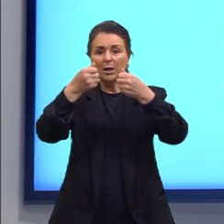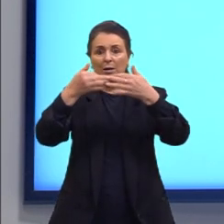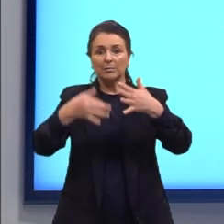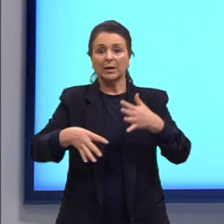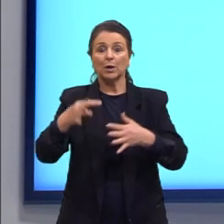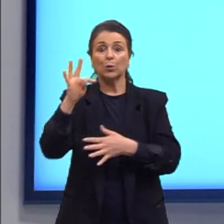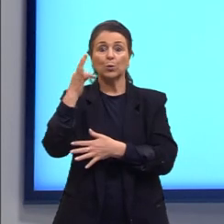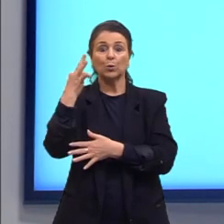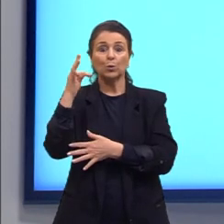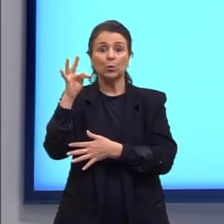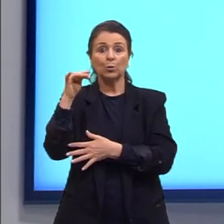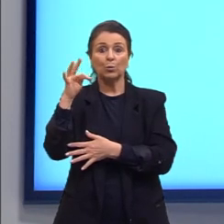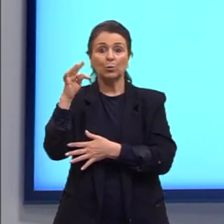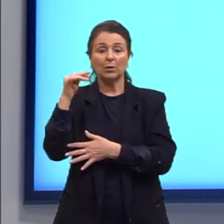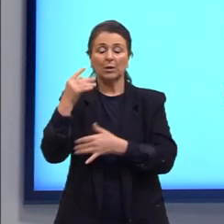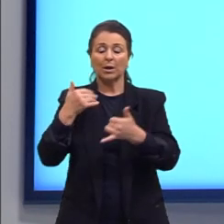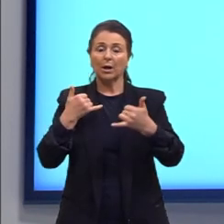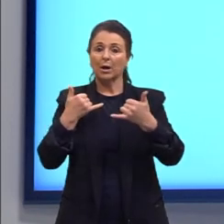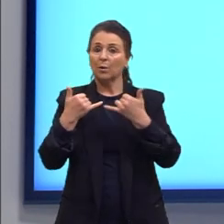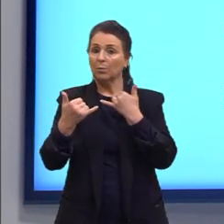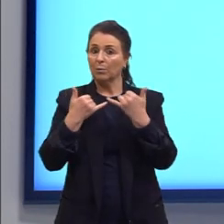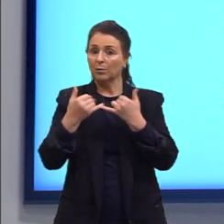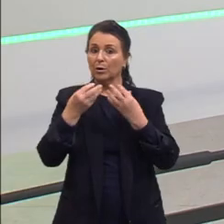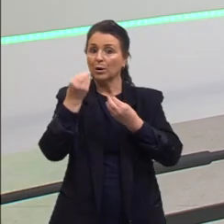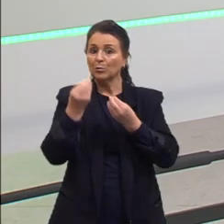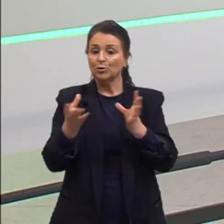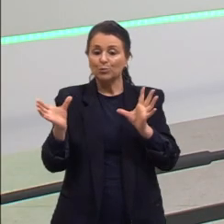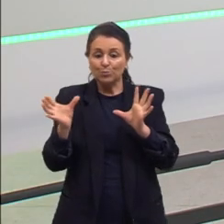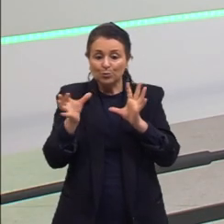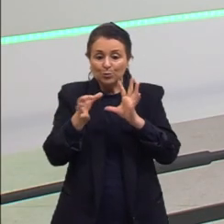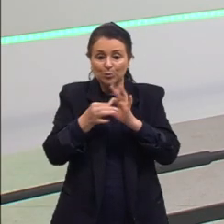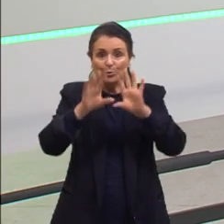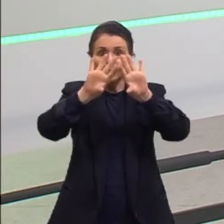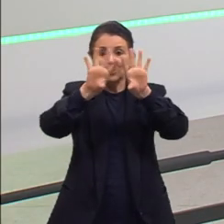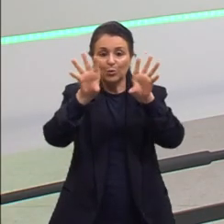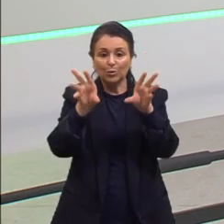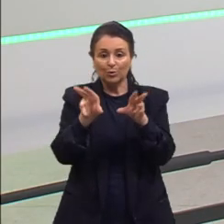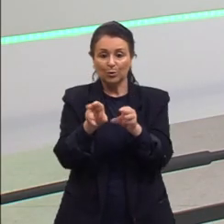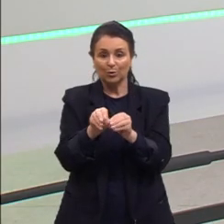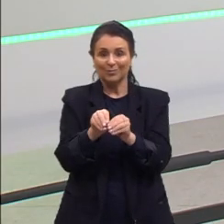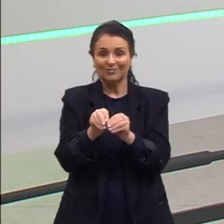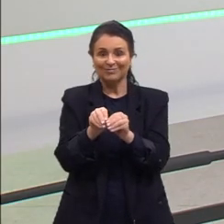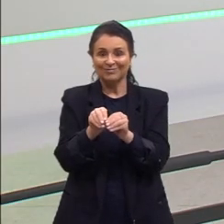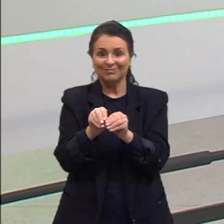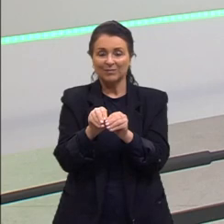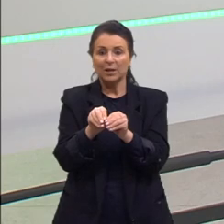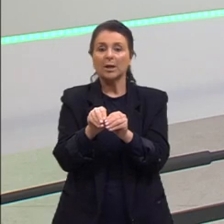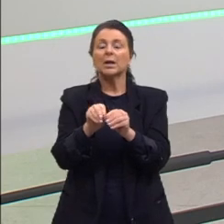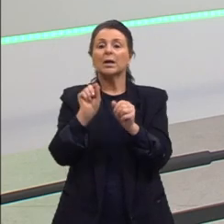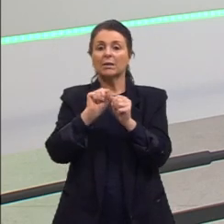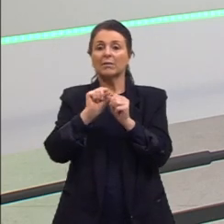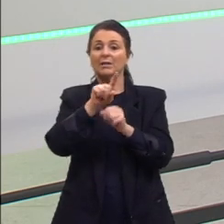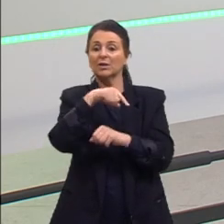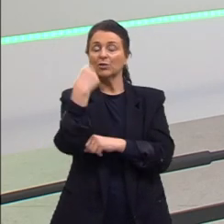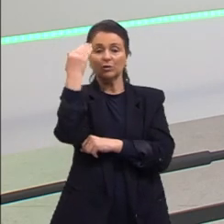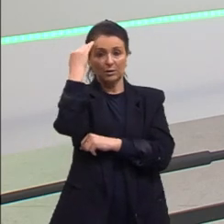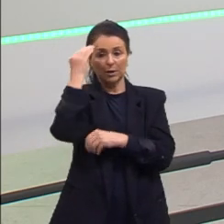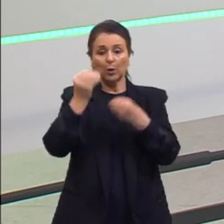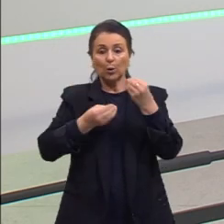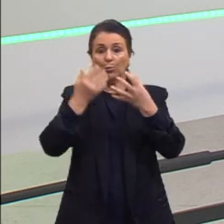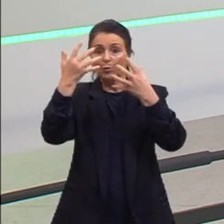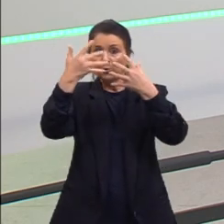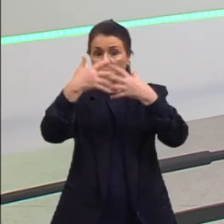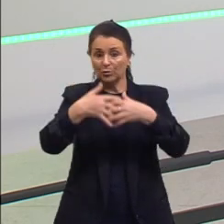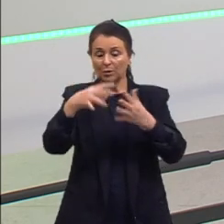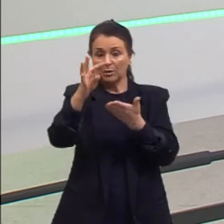Twitter ali é um exemplo de concisão, ou seja, ele vai nos fazer entender como é que funcionam